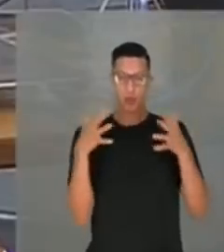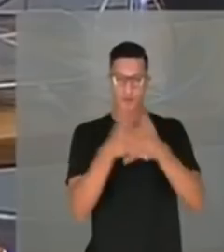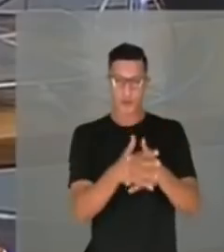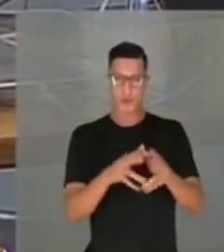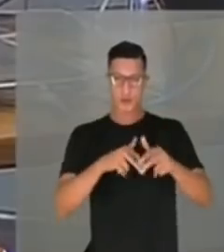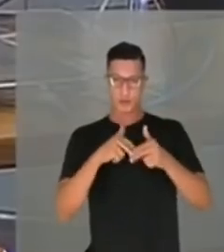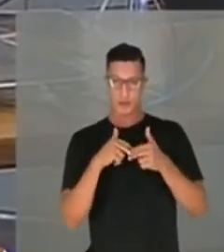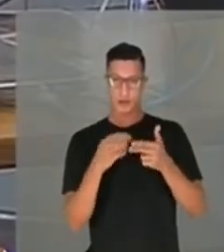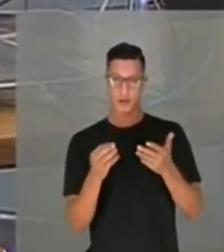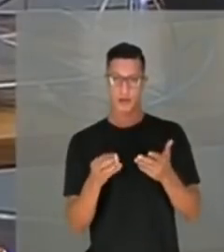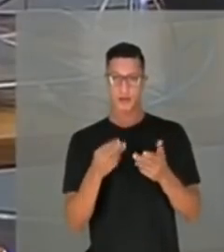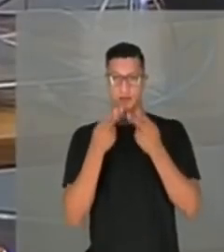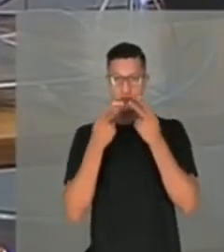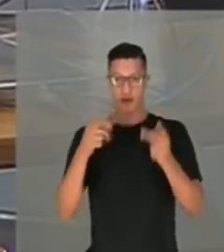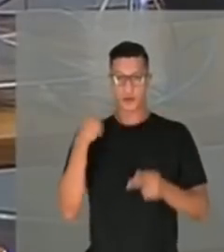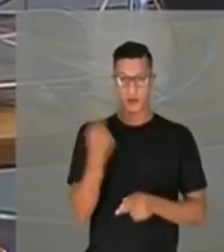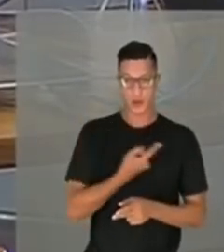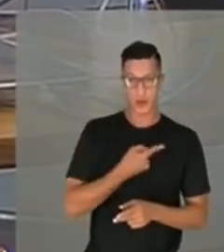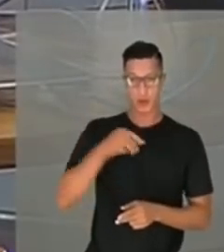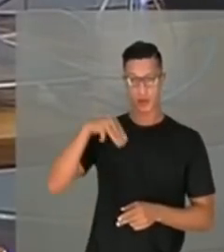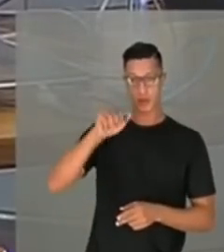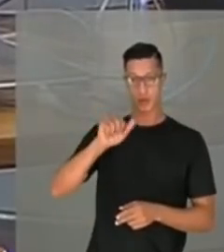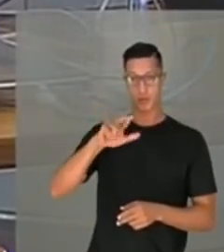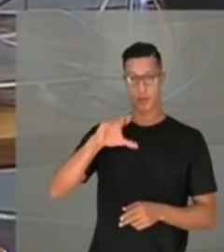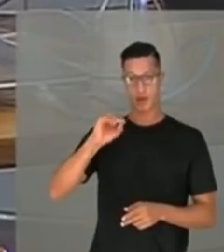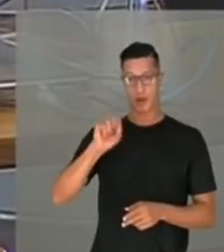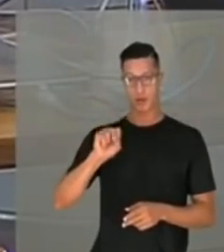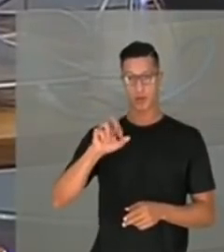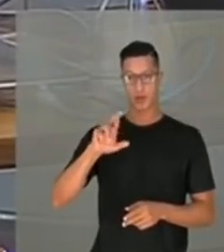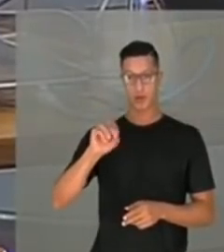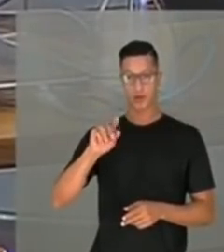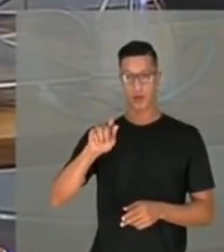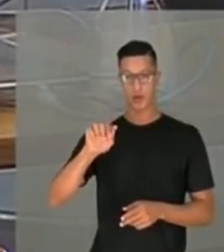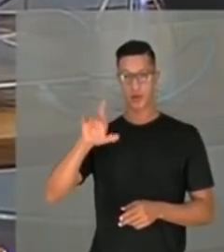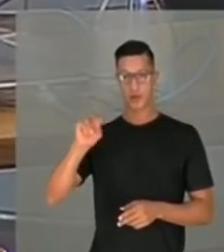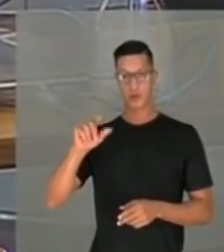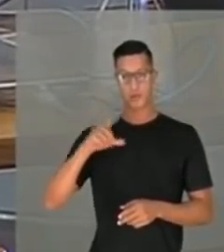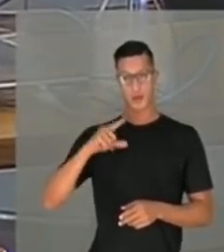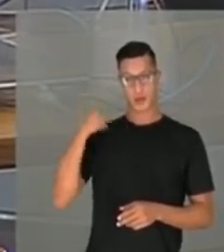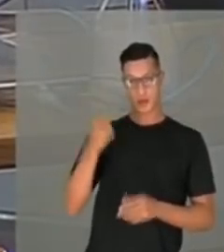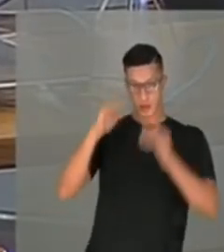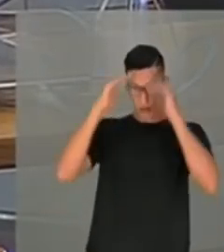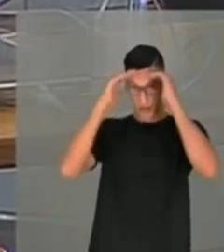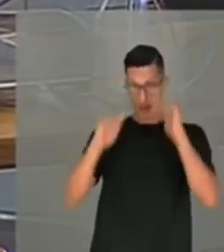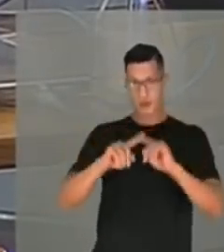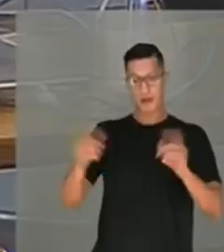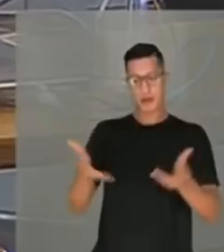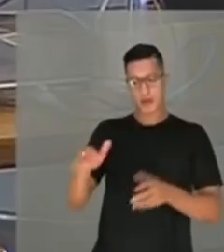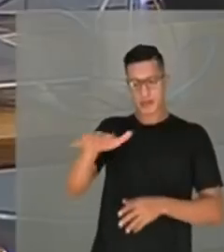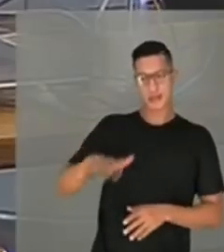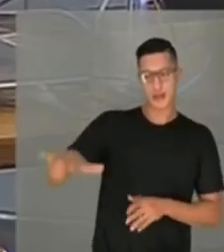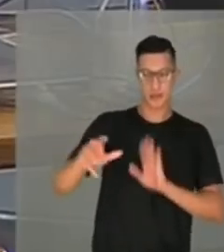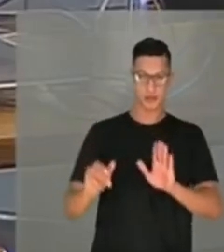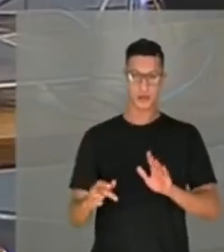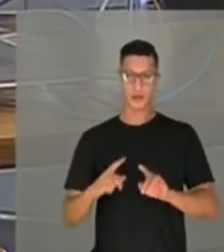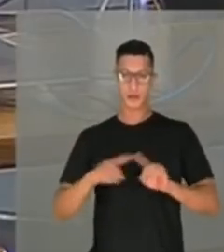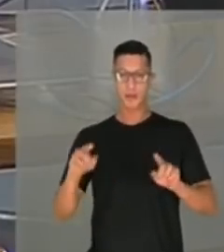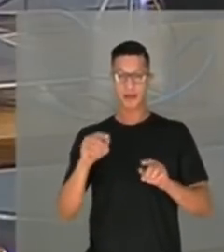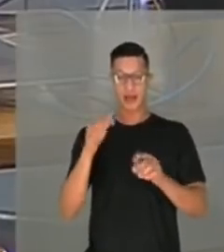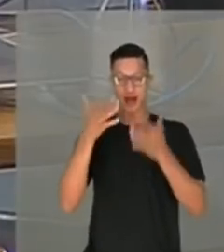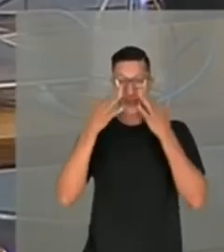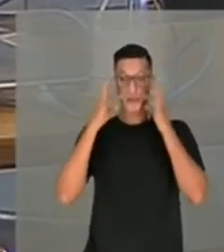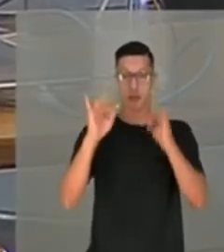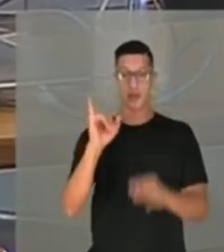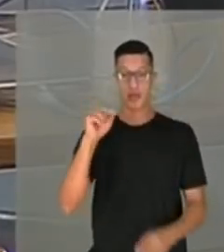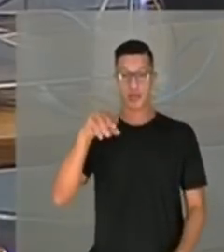pela, enfim, fala do nosso colega Max Rogério, que tem nosso respeito, mas claramente não nesse campo. A testemunha indireta